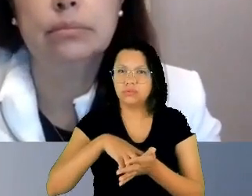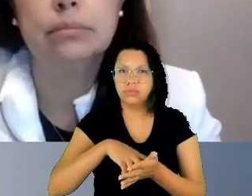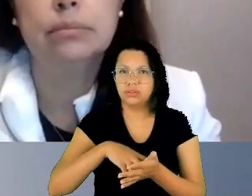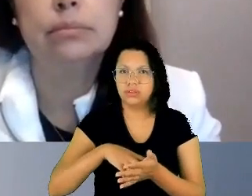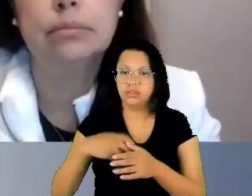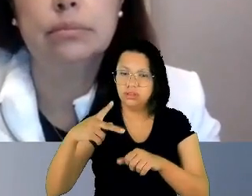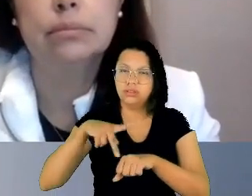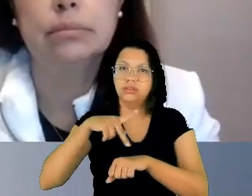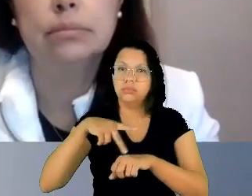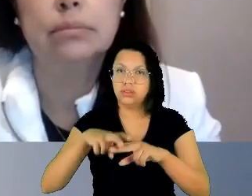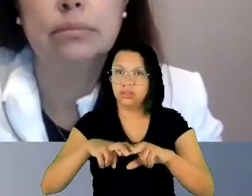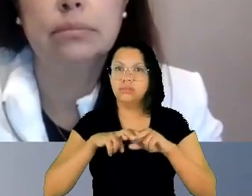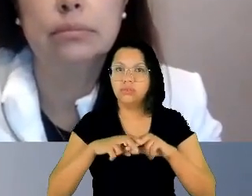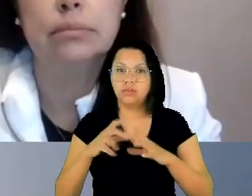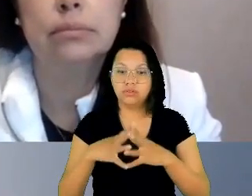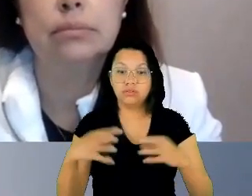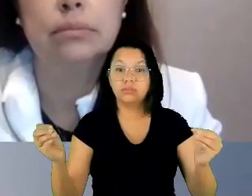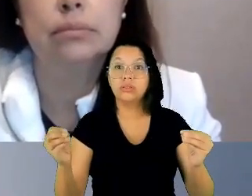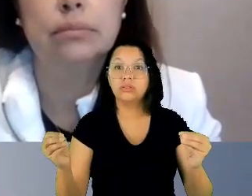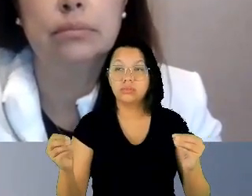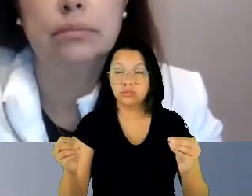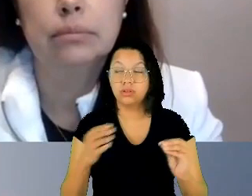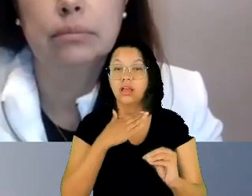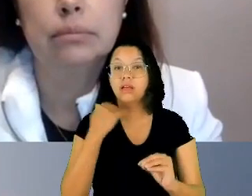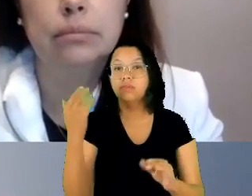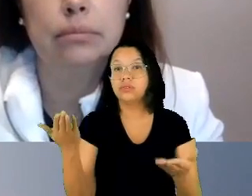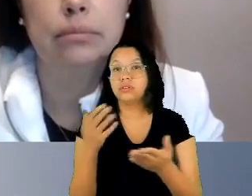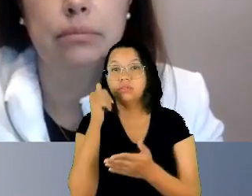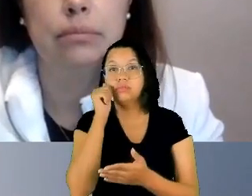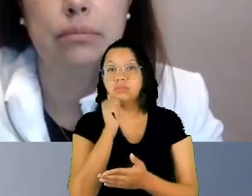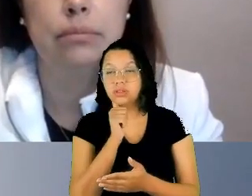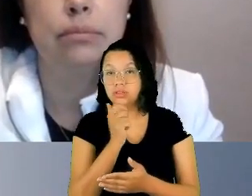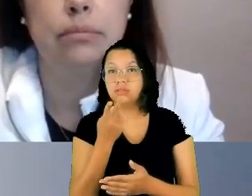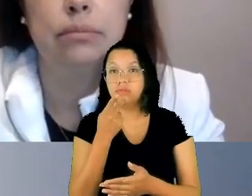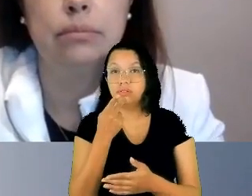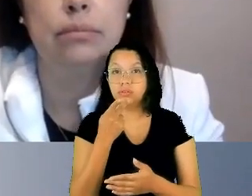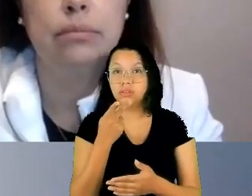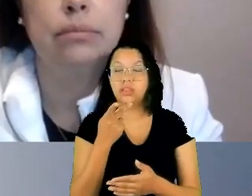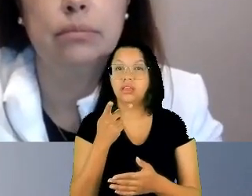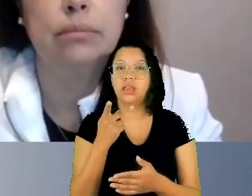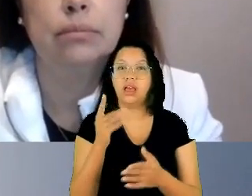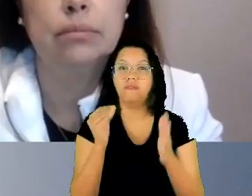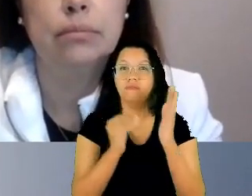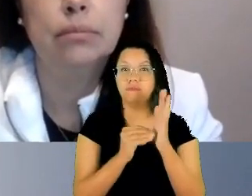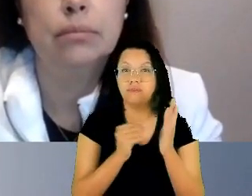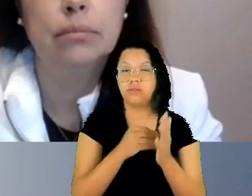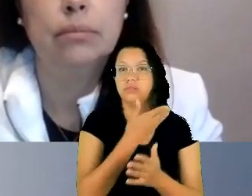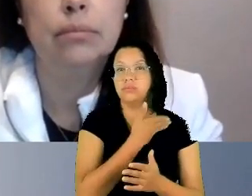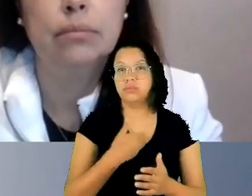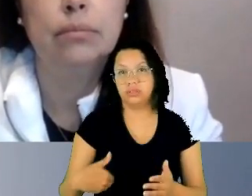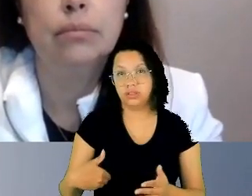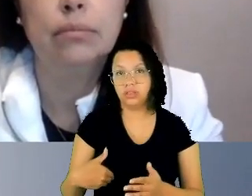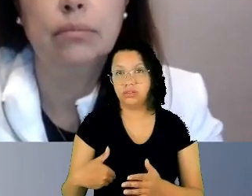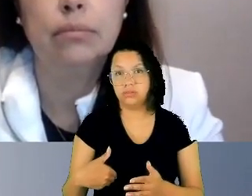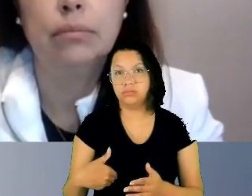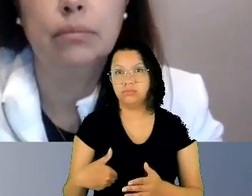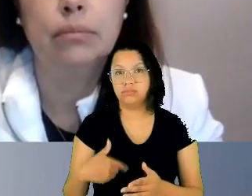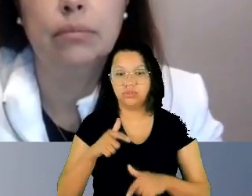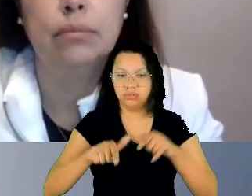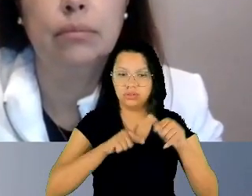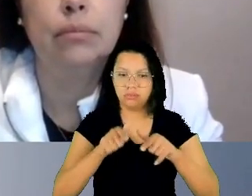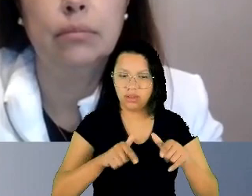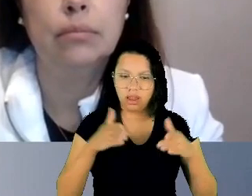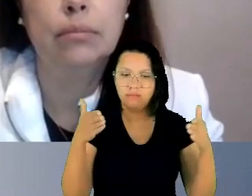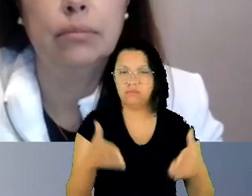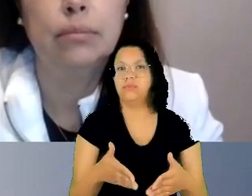sobre o argumento de que a omissão do Estado estava a contribuir para a cultura da violência e destinação contra a mulher. E